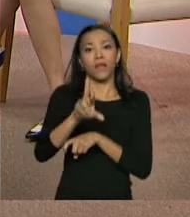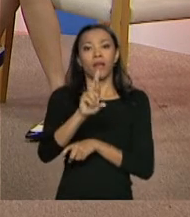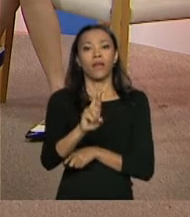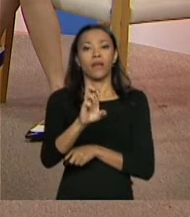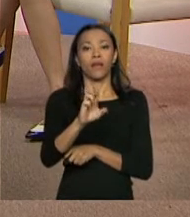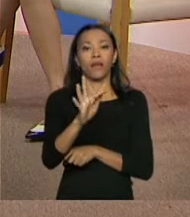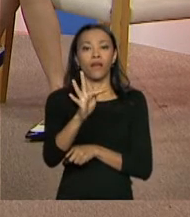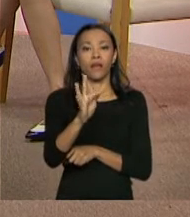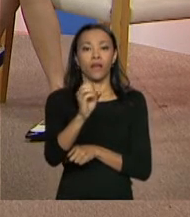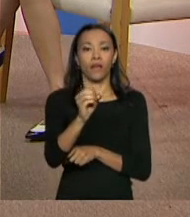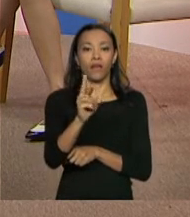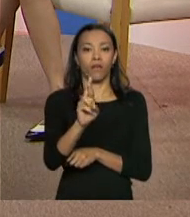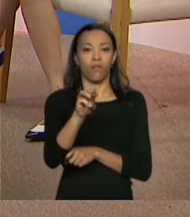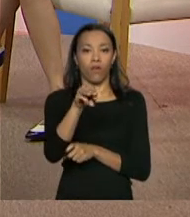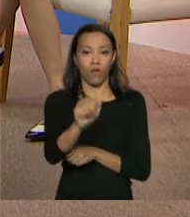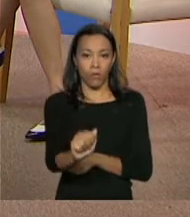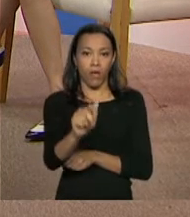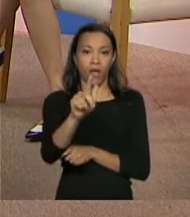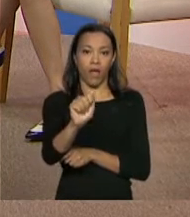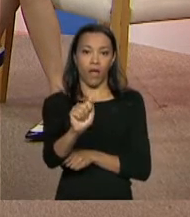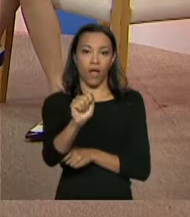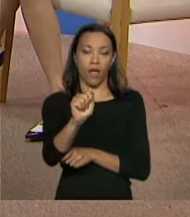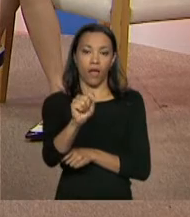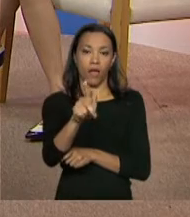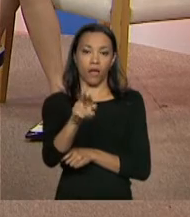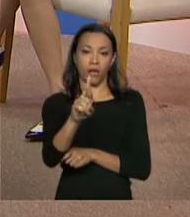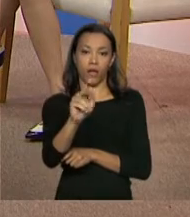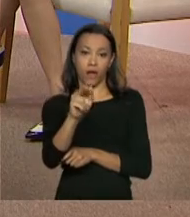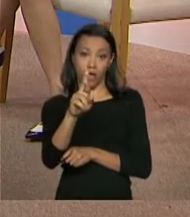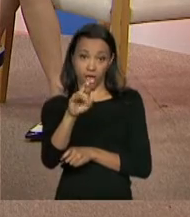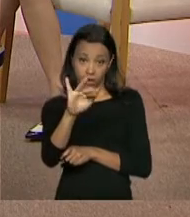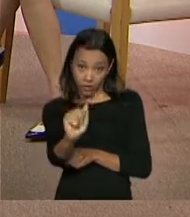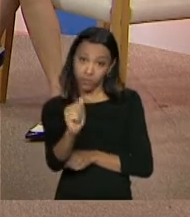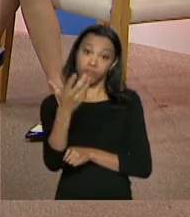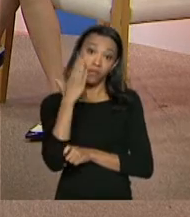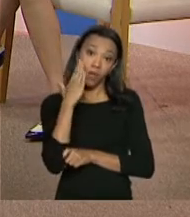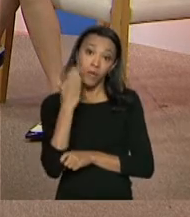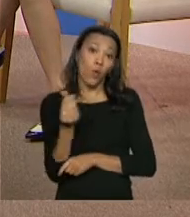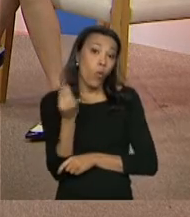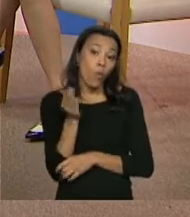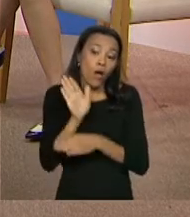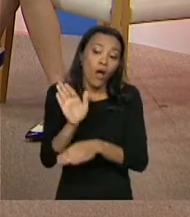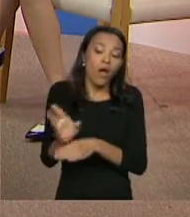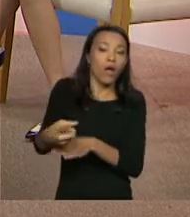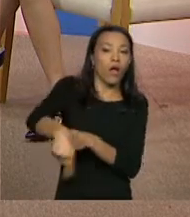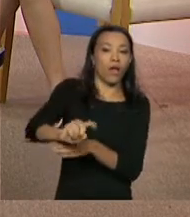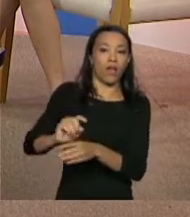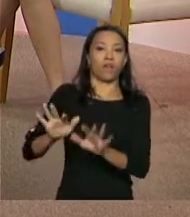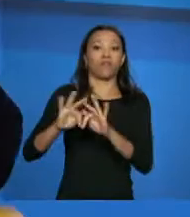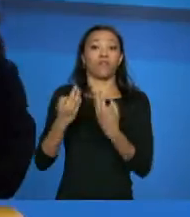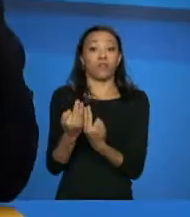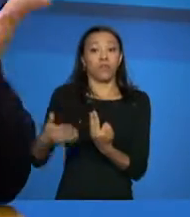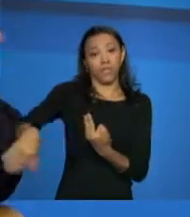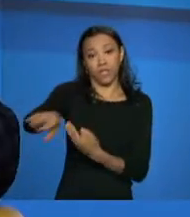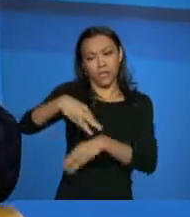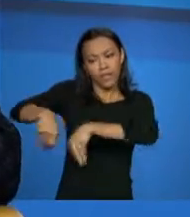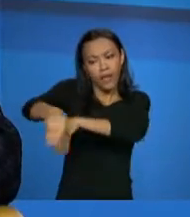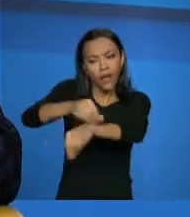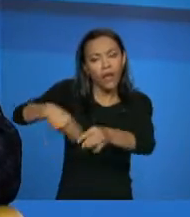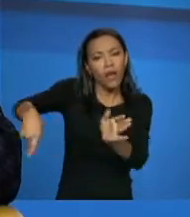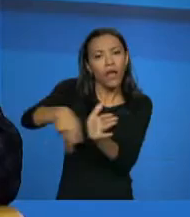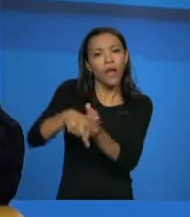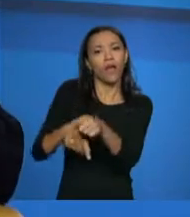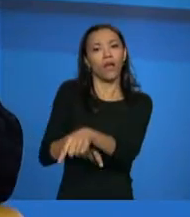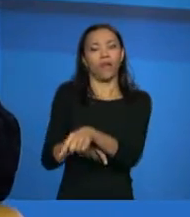cadastro não cumpre, isso também é importante dizer, o cadastro é um perfil socioeconômico, mas ele não pretende dar todas as informações que os